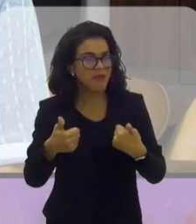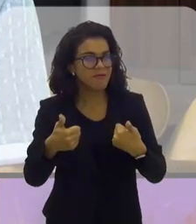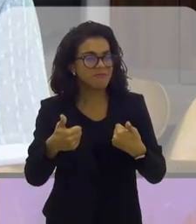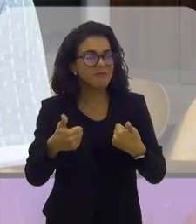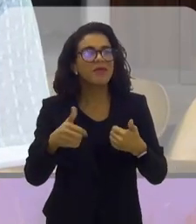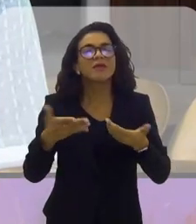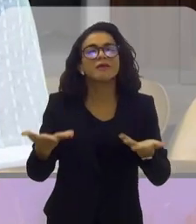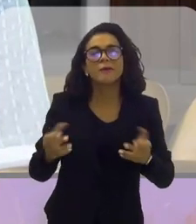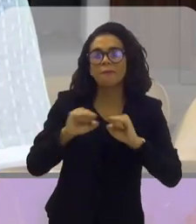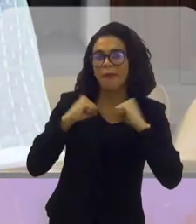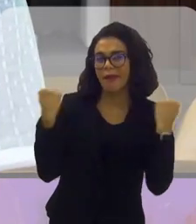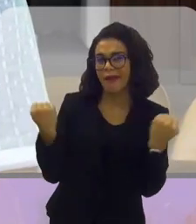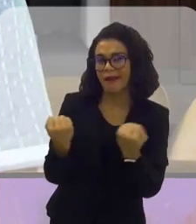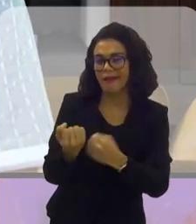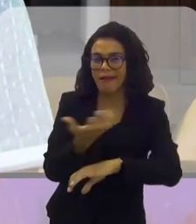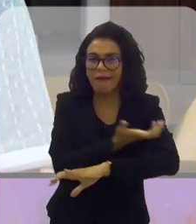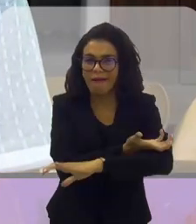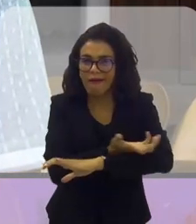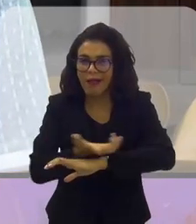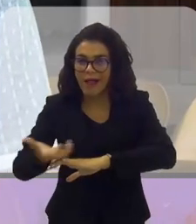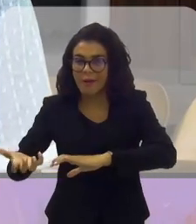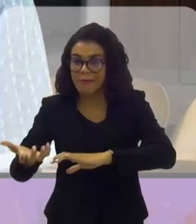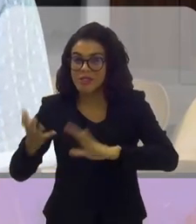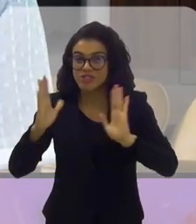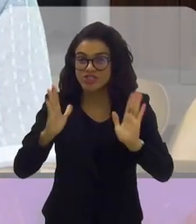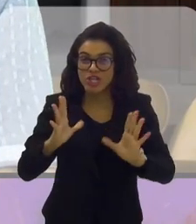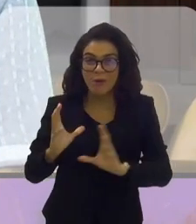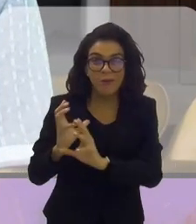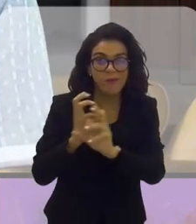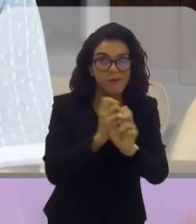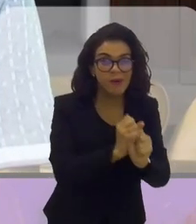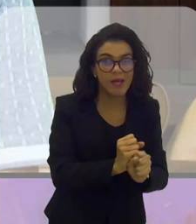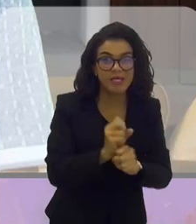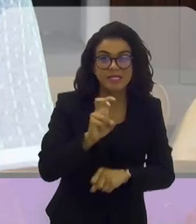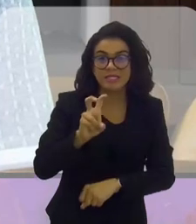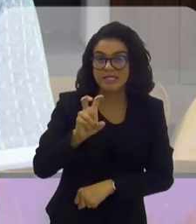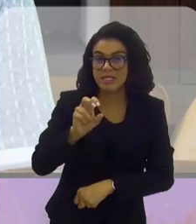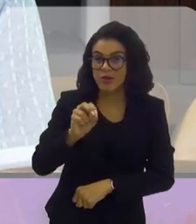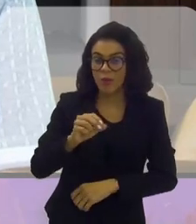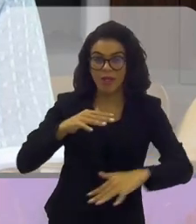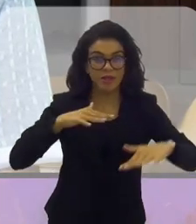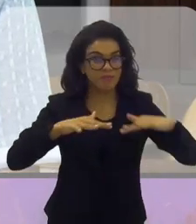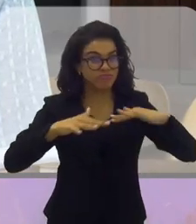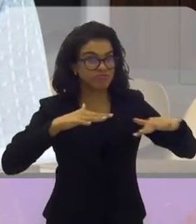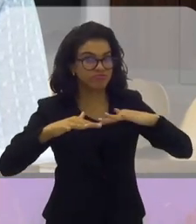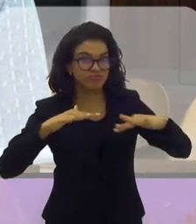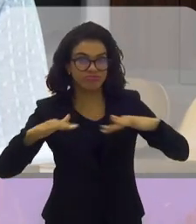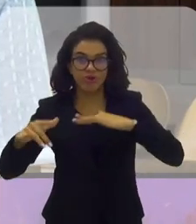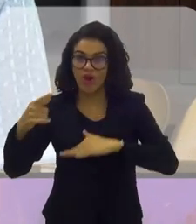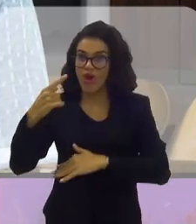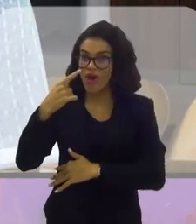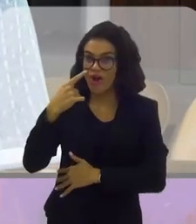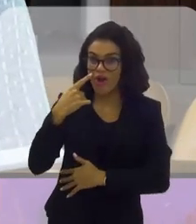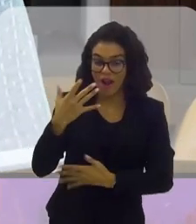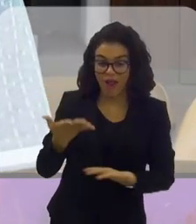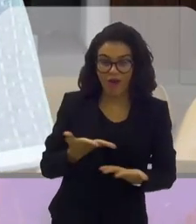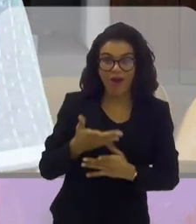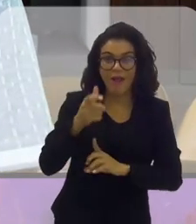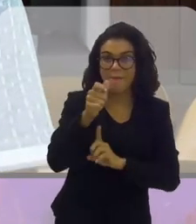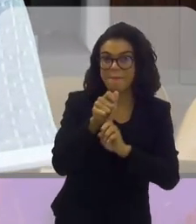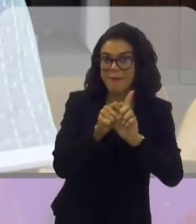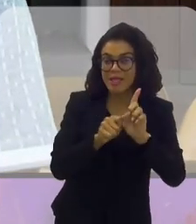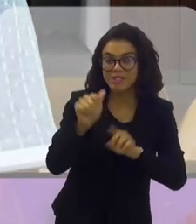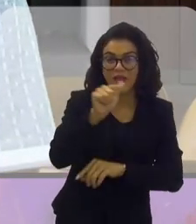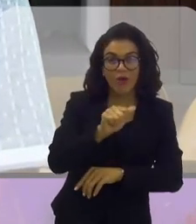Maracanã? Já temos mais de 50 jogos. E olha que estamos indo para o final de